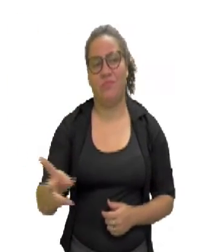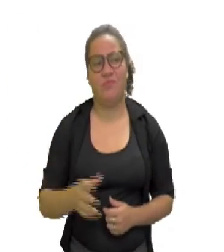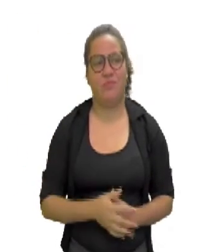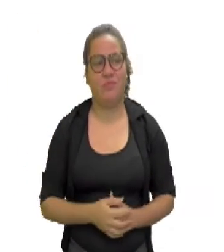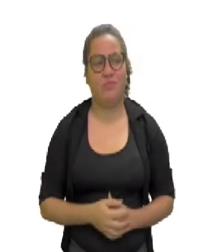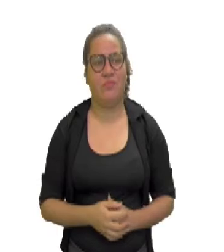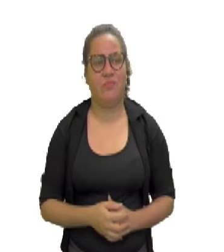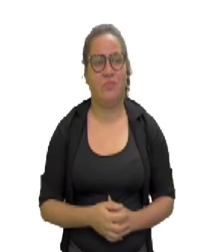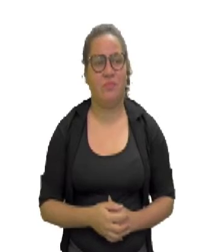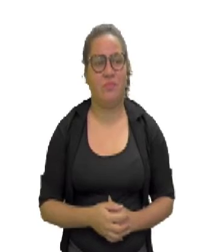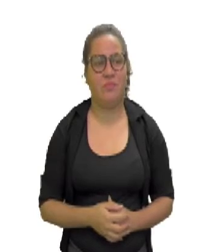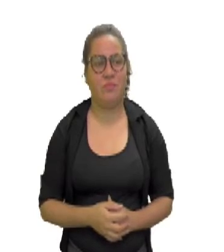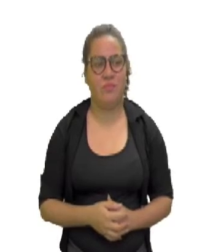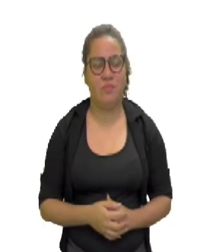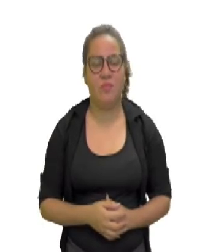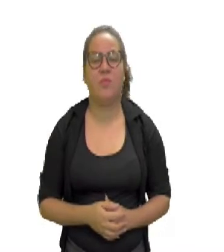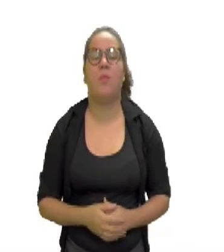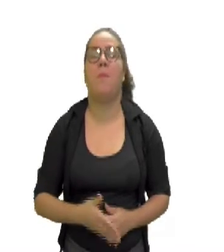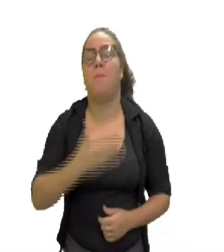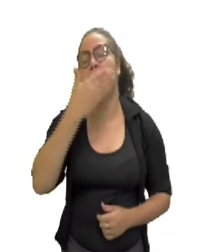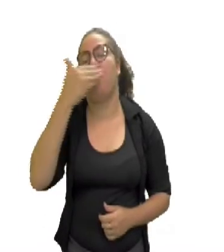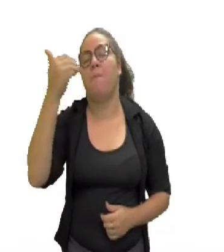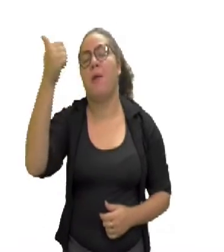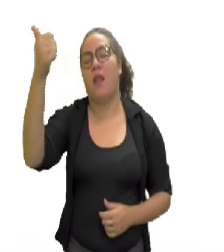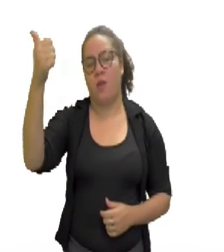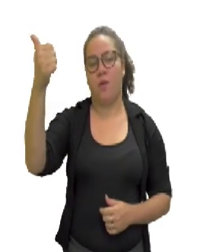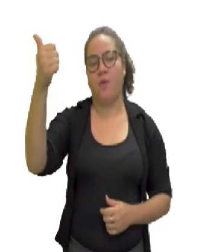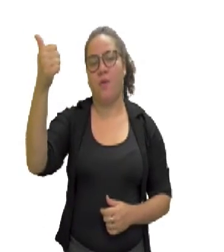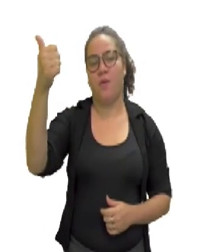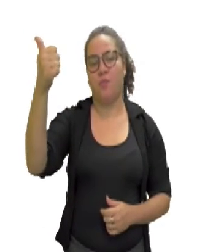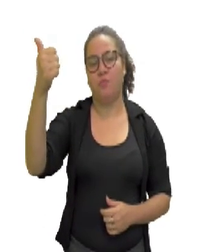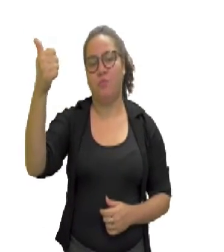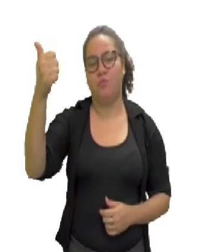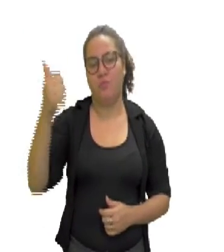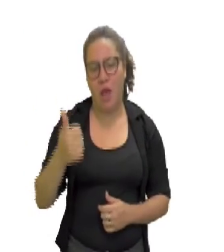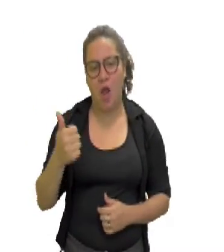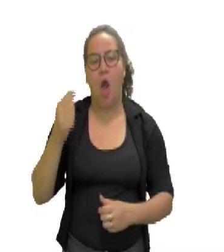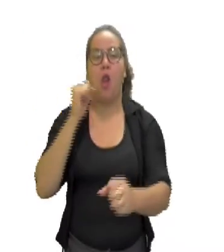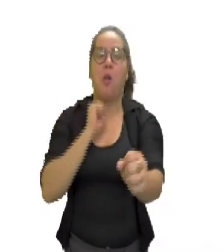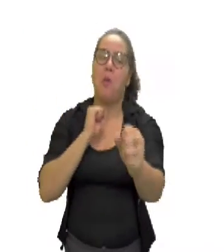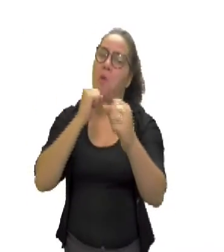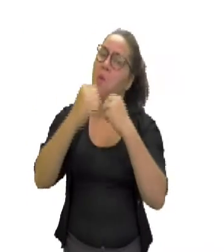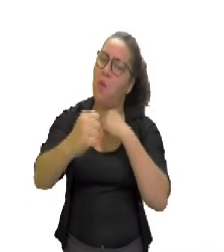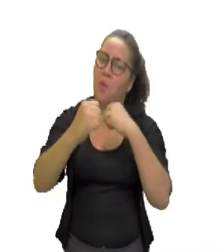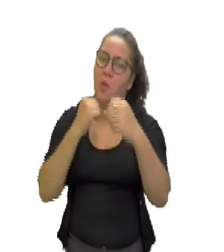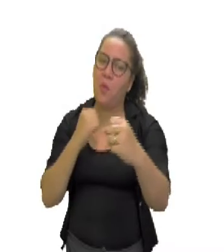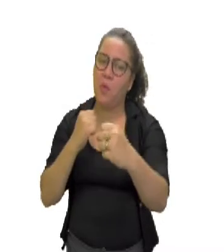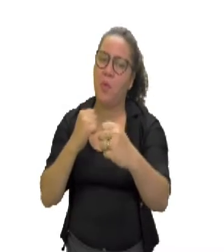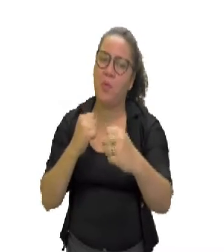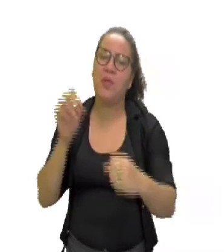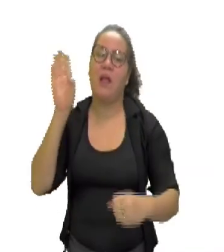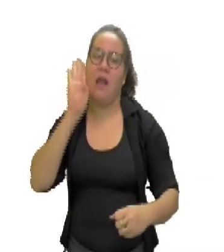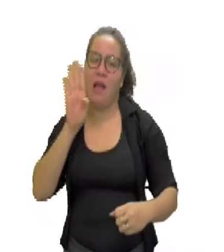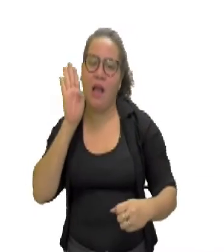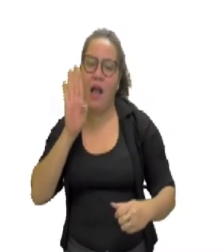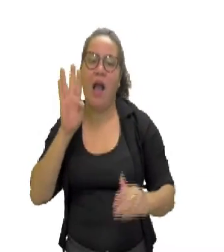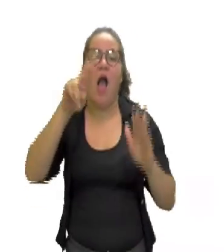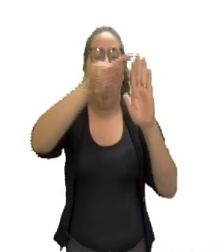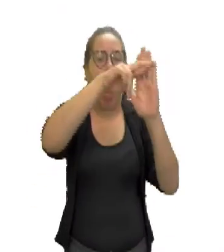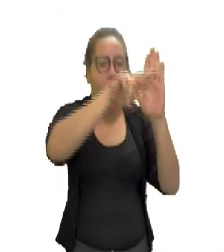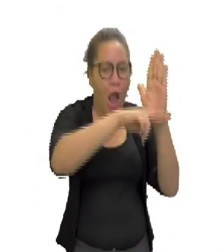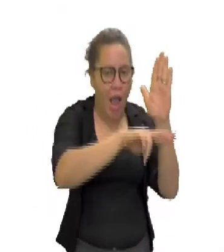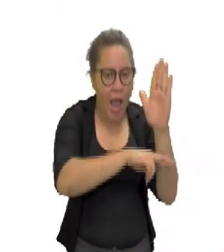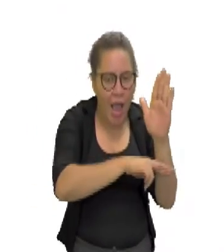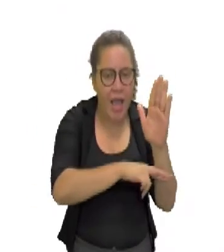Então, é muito mais gostoso você trabalhar uma luta com regras, se divertir ao mesmo tempo, ou